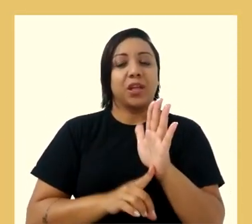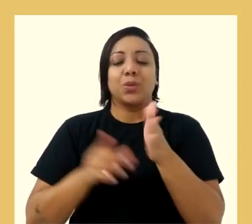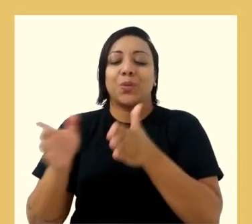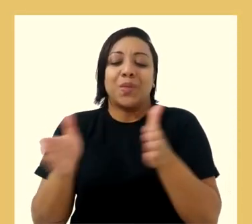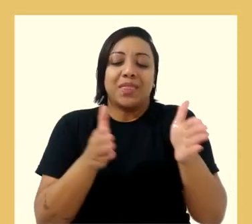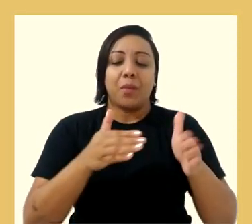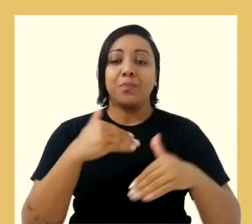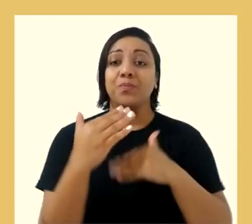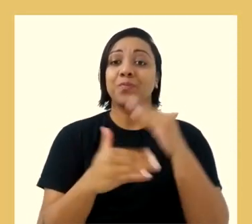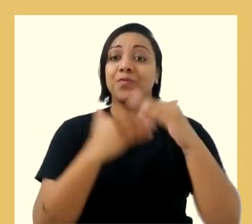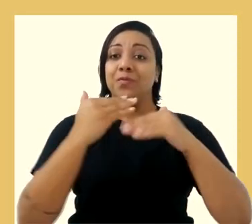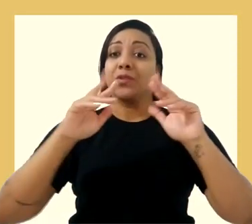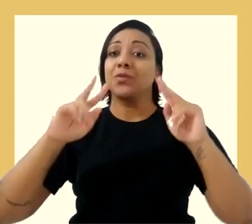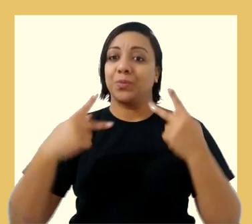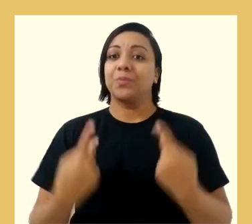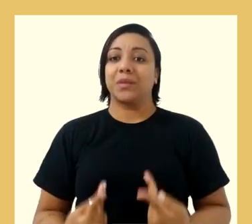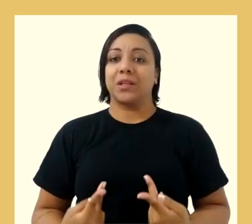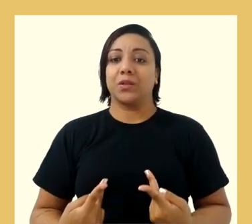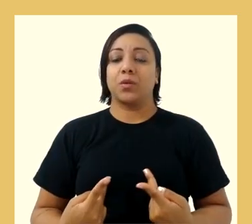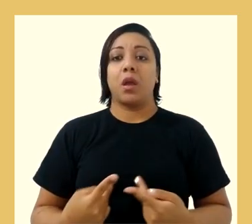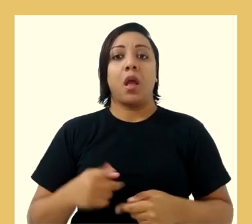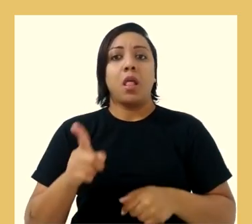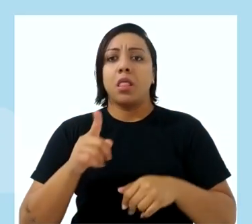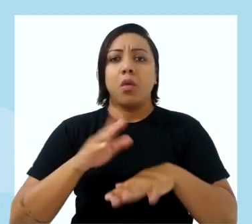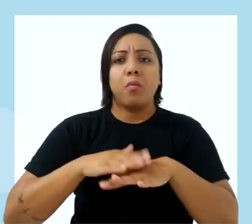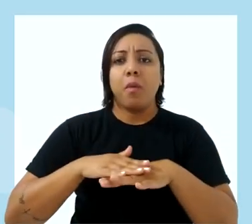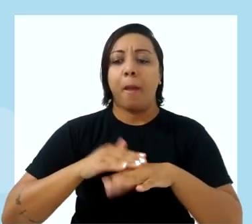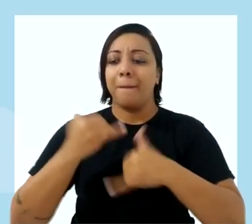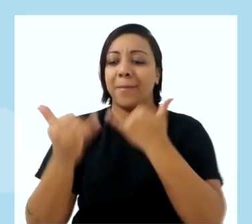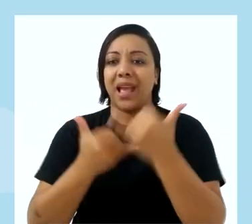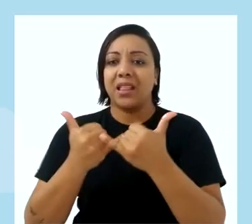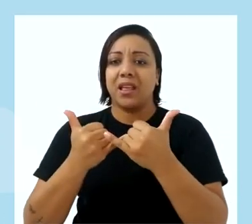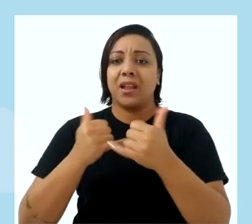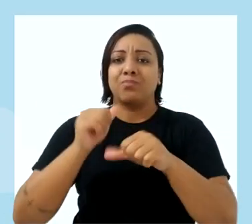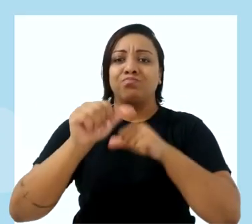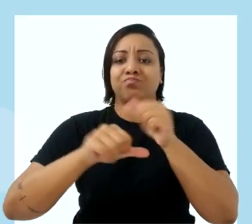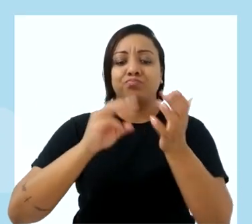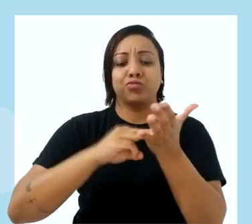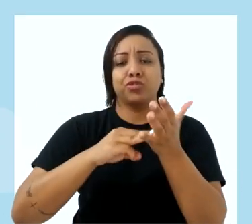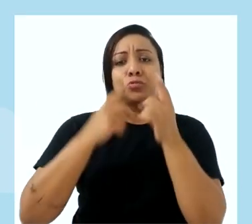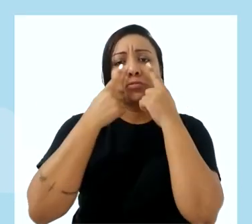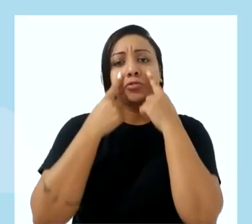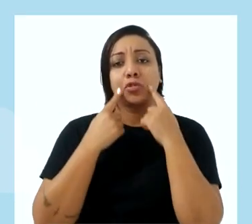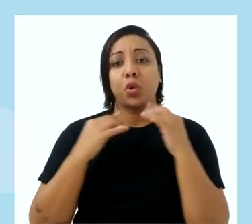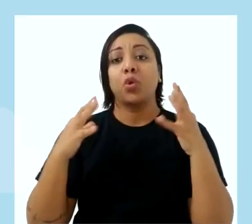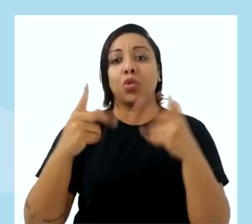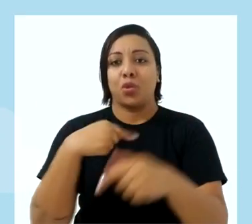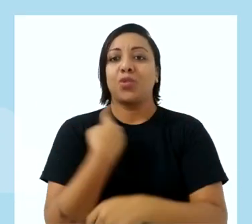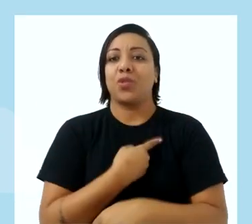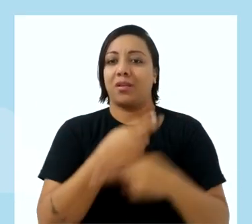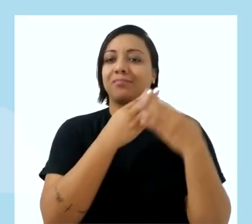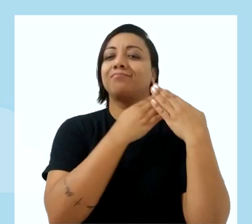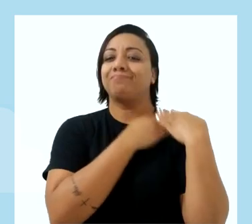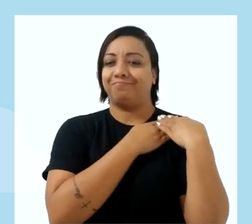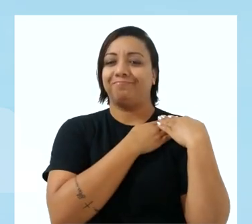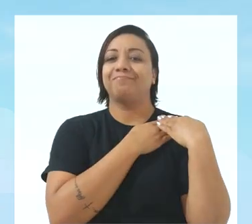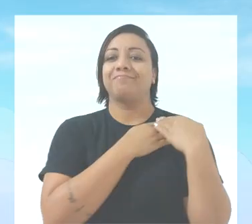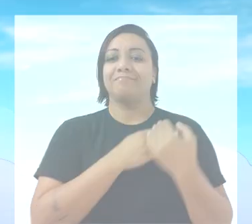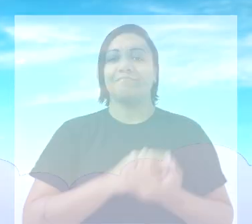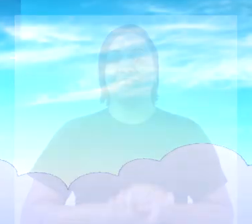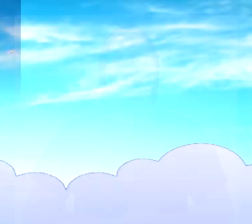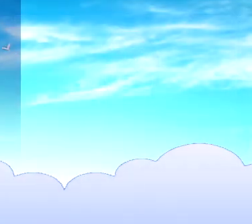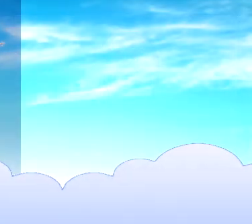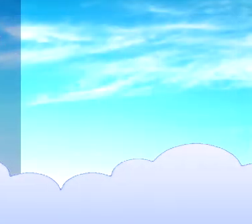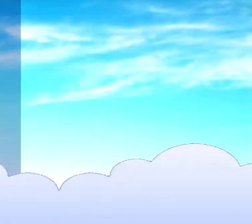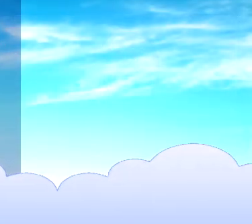é um direito, uma etapa do desenvolvimento humano. Não faça da brincadeira um motivo de churro. Todos somos responsáveis.